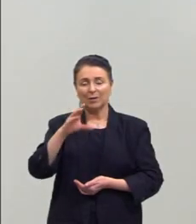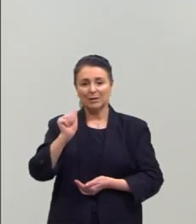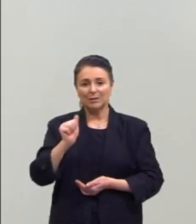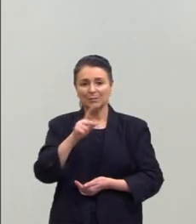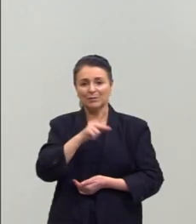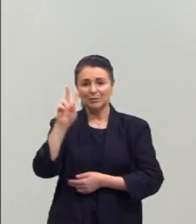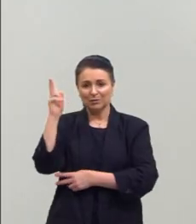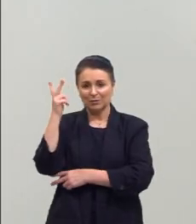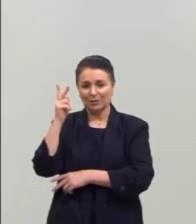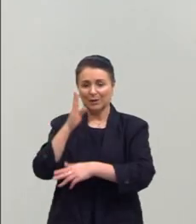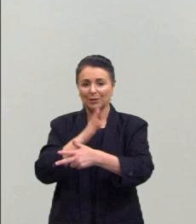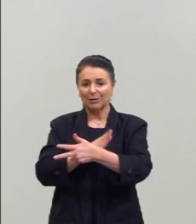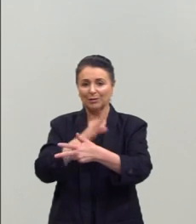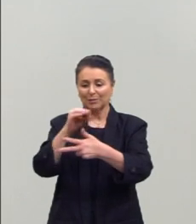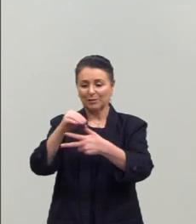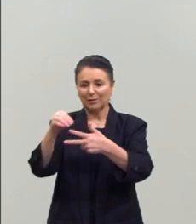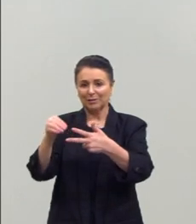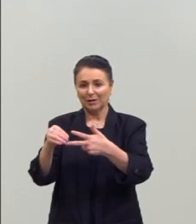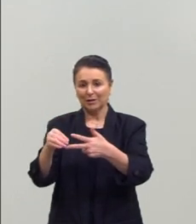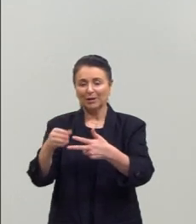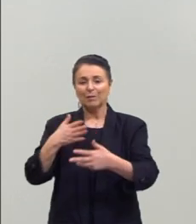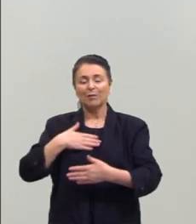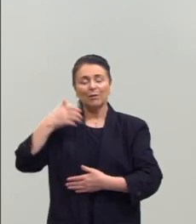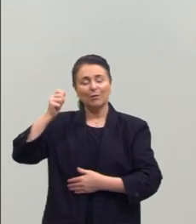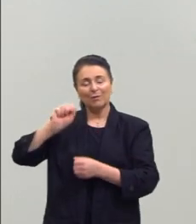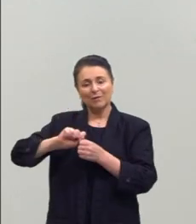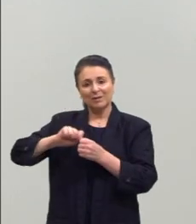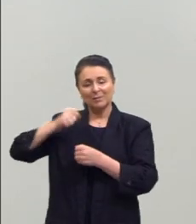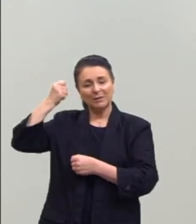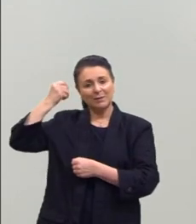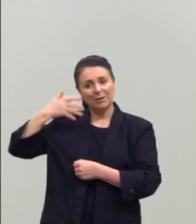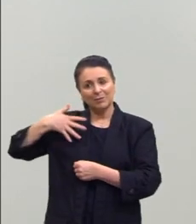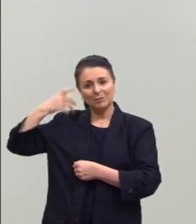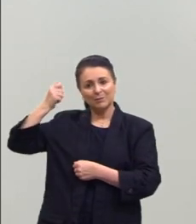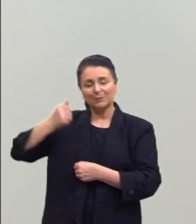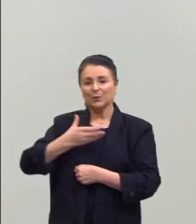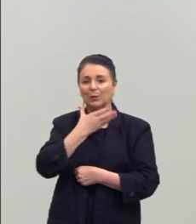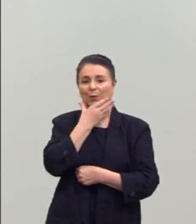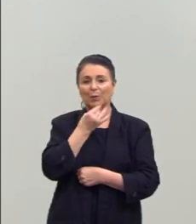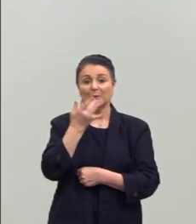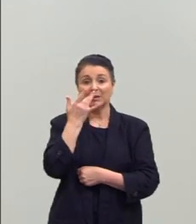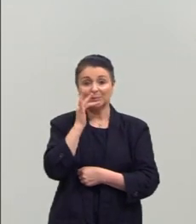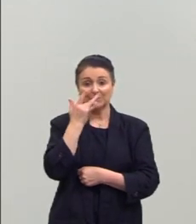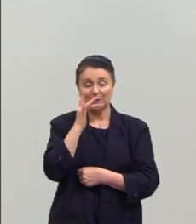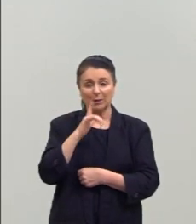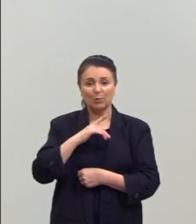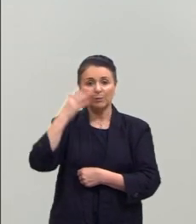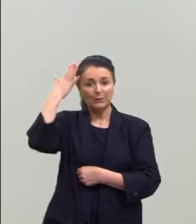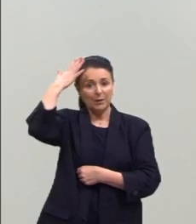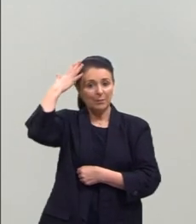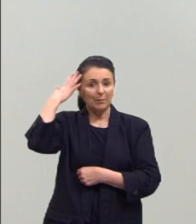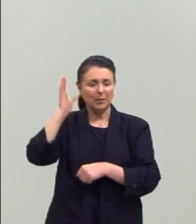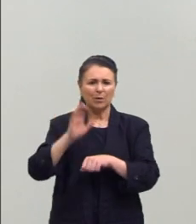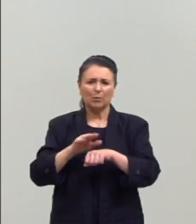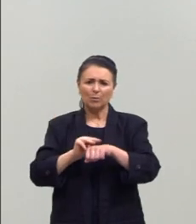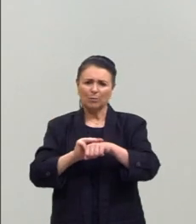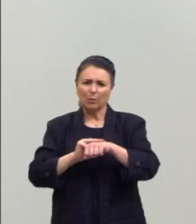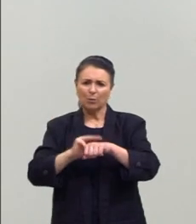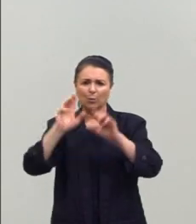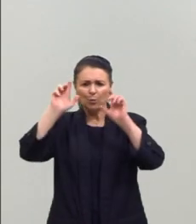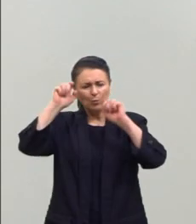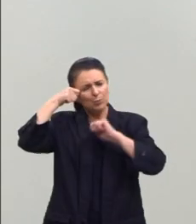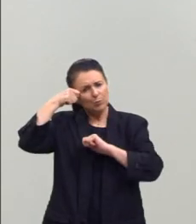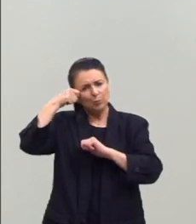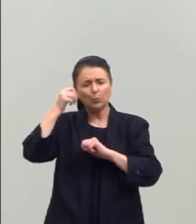professor de História do Pré-Enem. Vou começar fazendo a minha audiodescrição. Eu sou um homem branco, tenho cabelo castanho escuro, uso ele